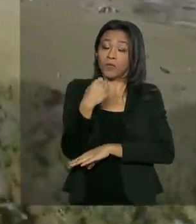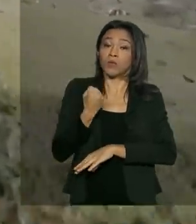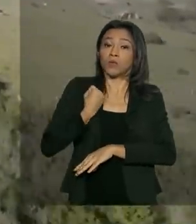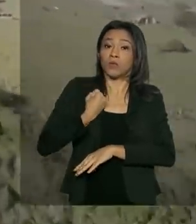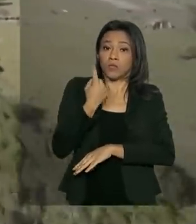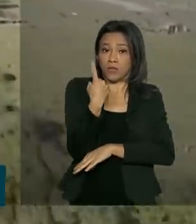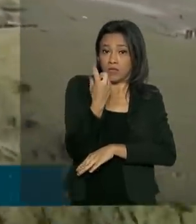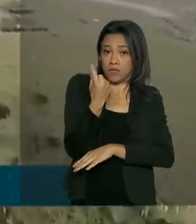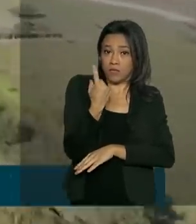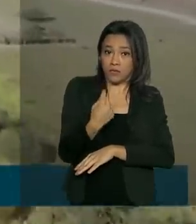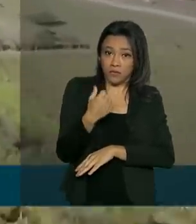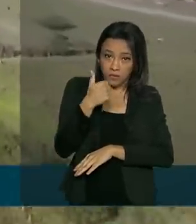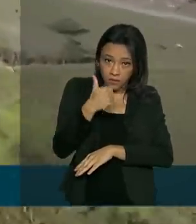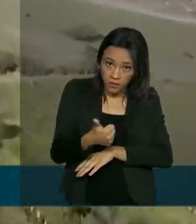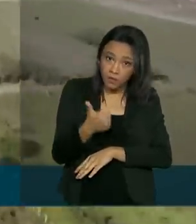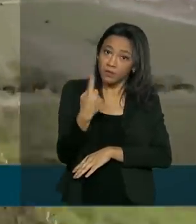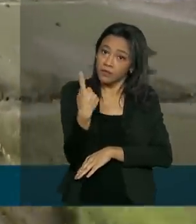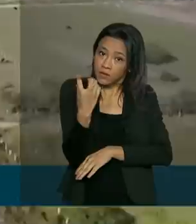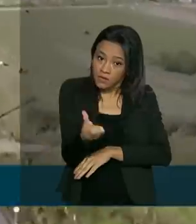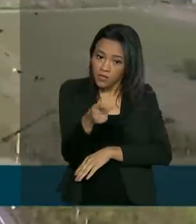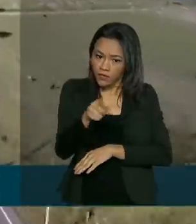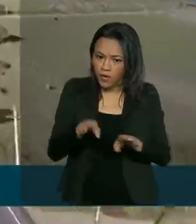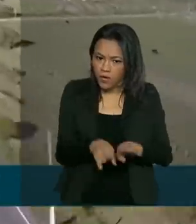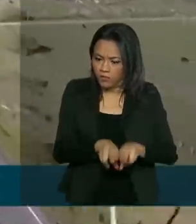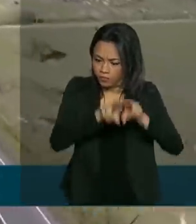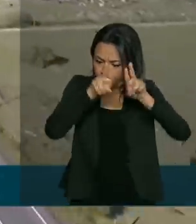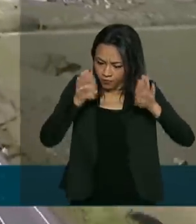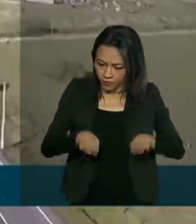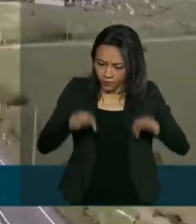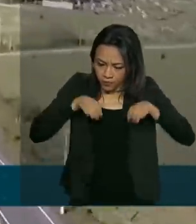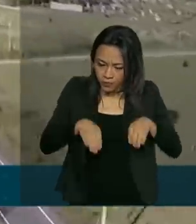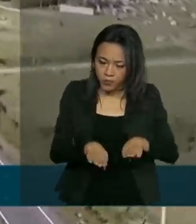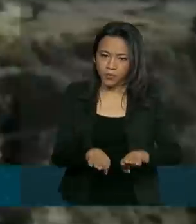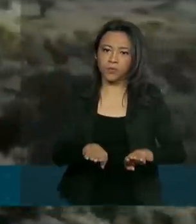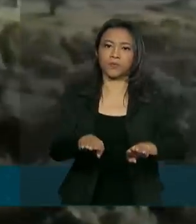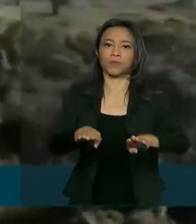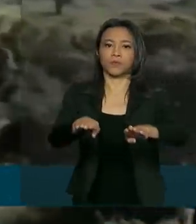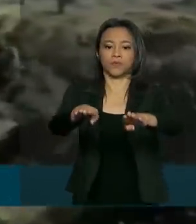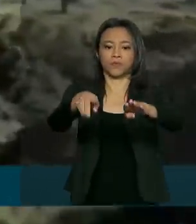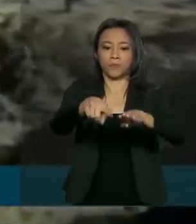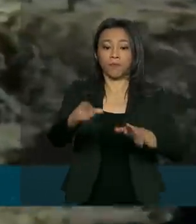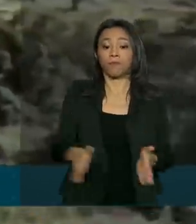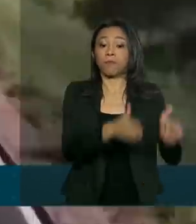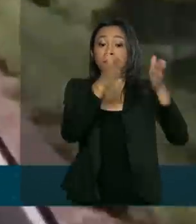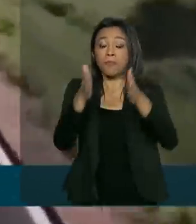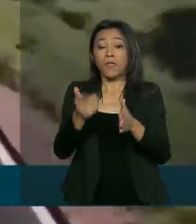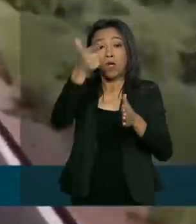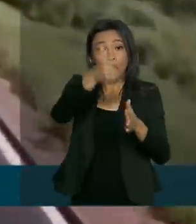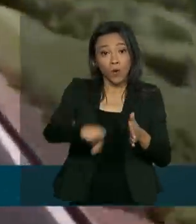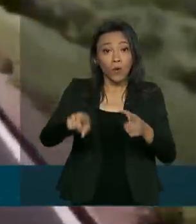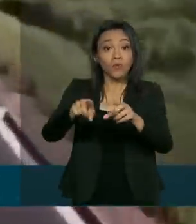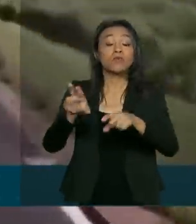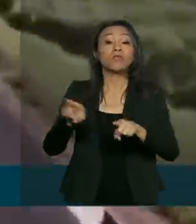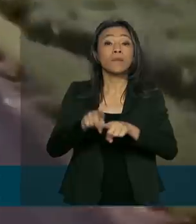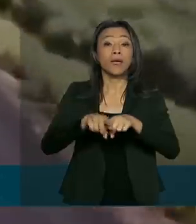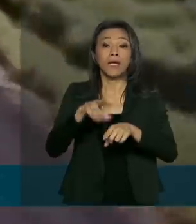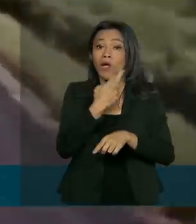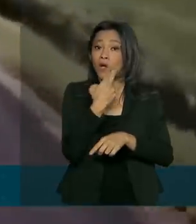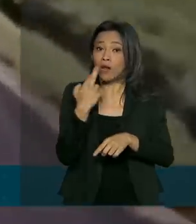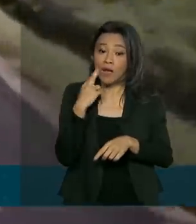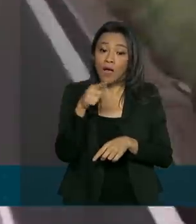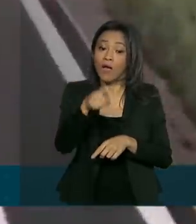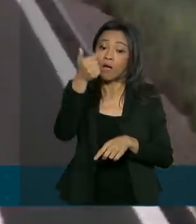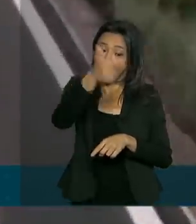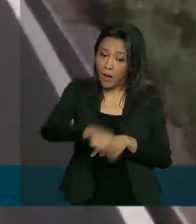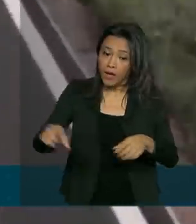22 quilômetros de pista duplicada, entre Guaíba e Pelotas. Em Roraima, mais de 43 quilômetros na